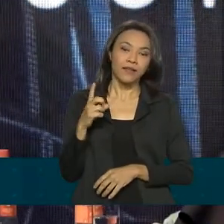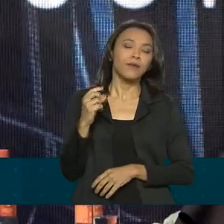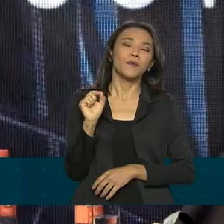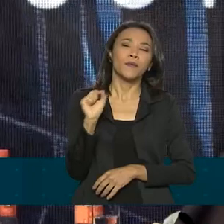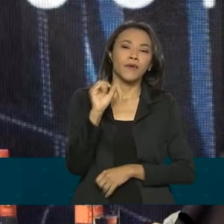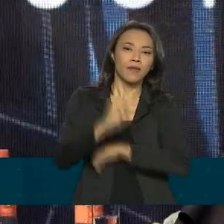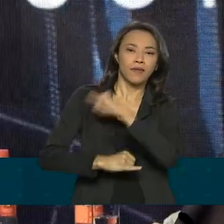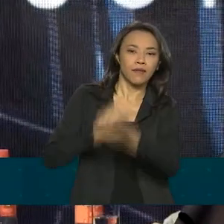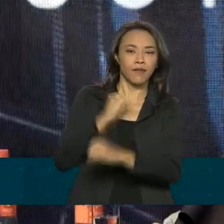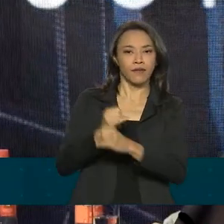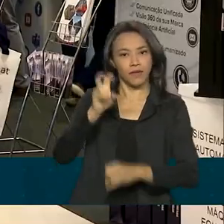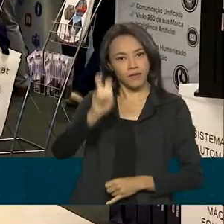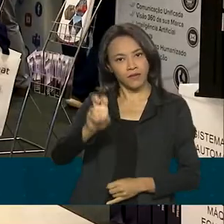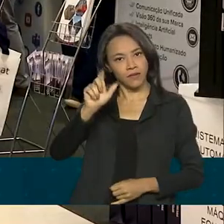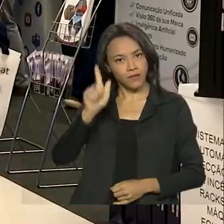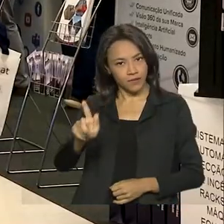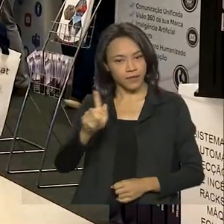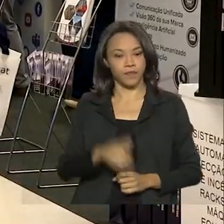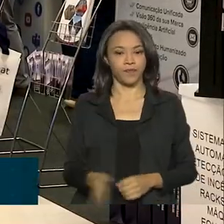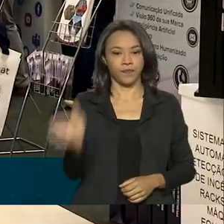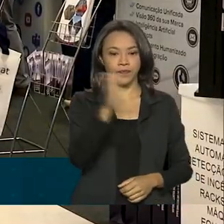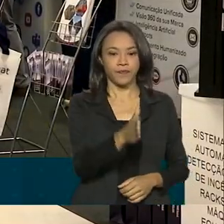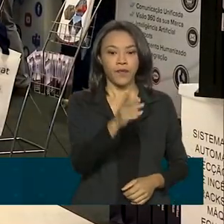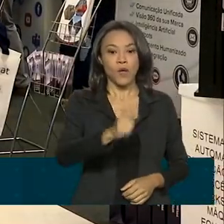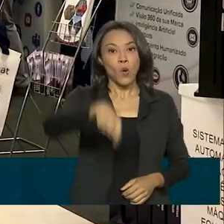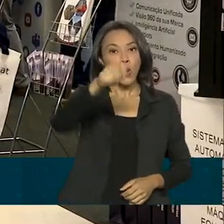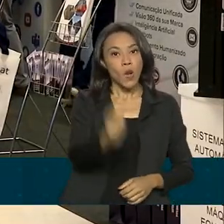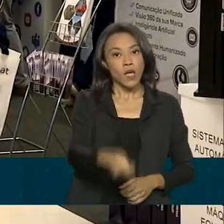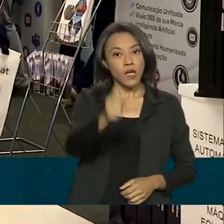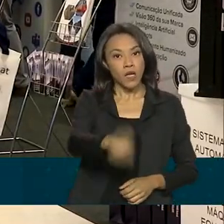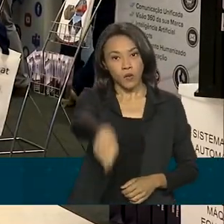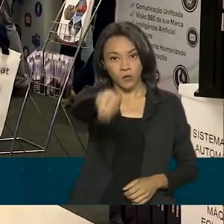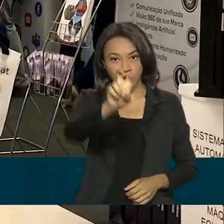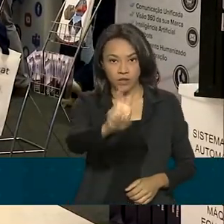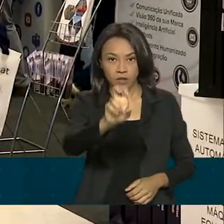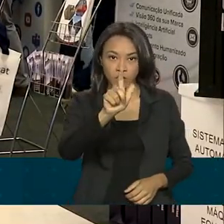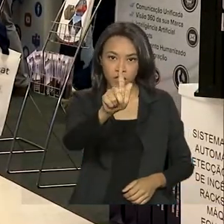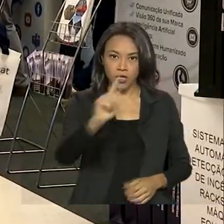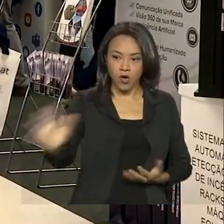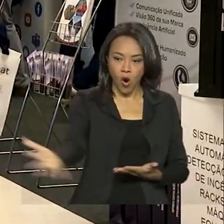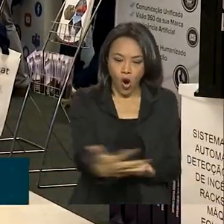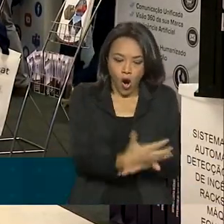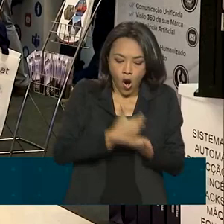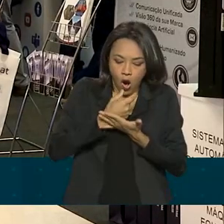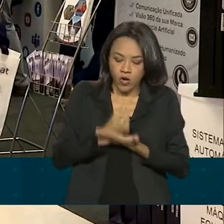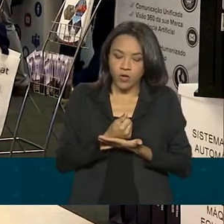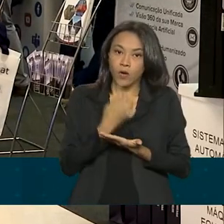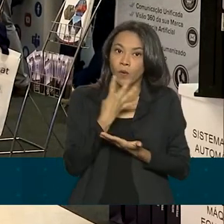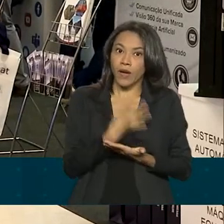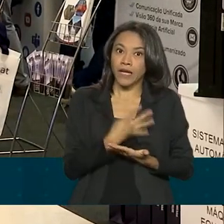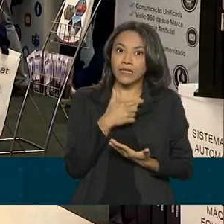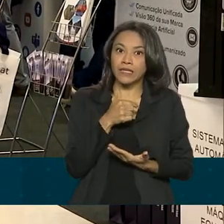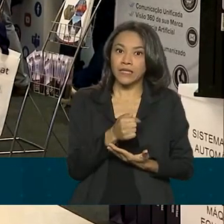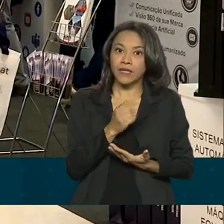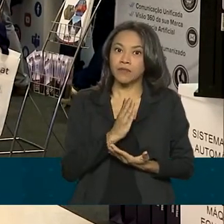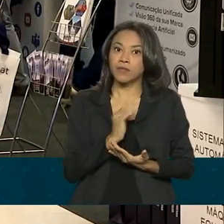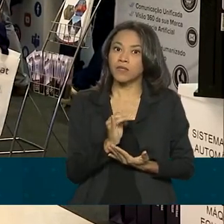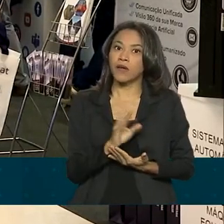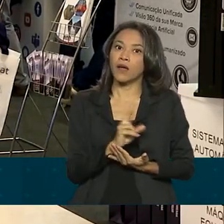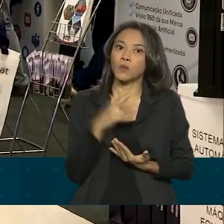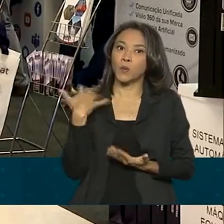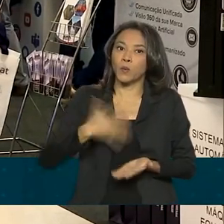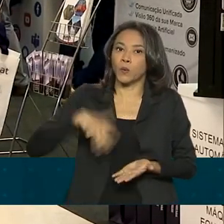por Wi-Fi. O leilão do 5G arrecadou 47 bilhões de reais. foi o maior do setor de